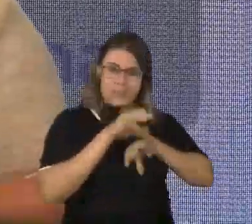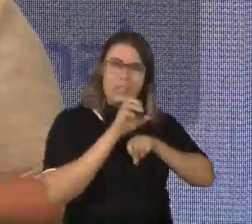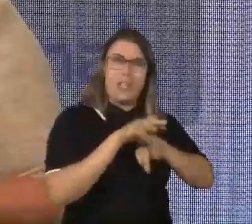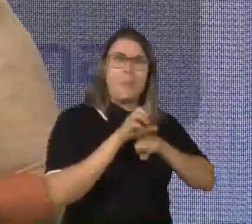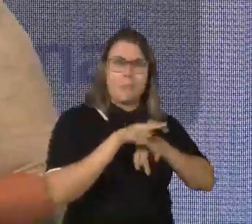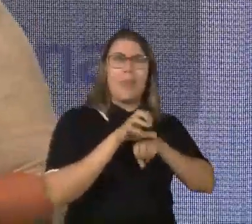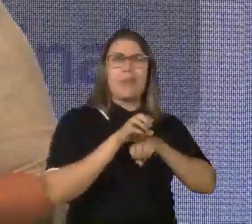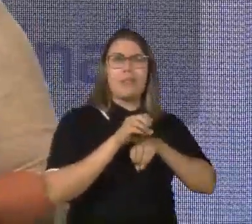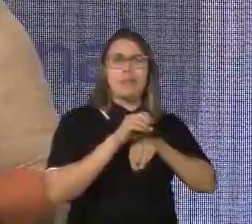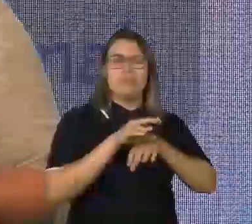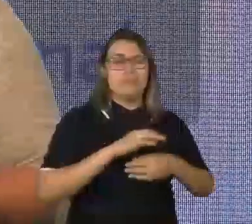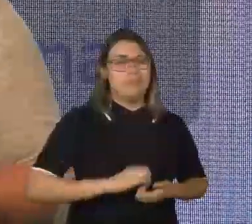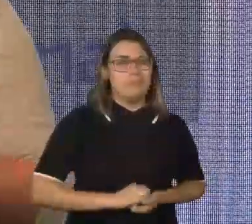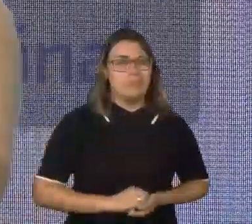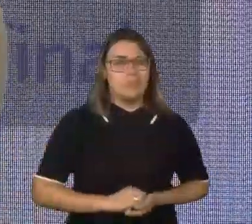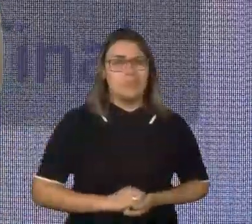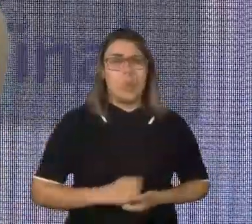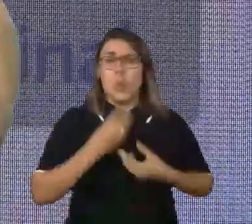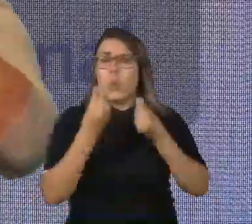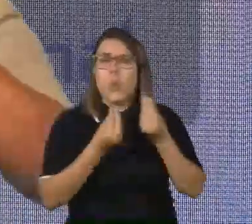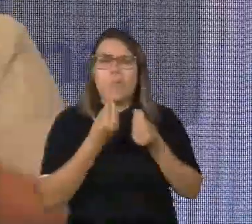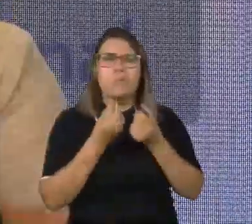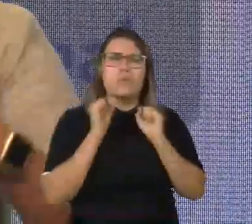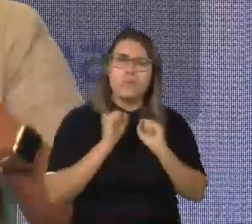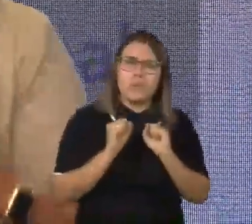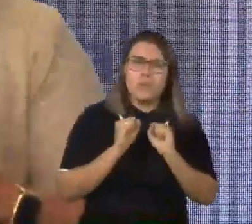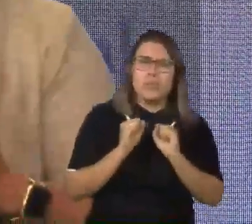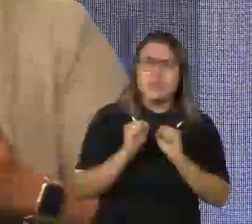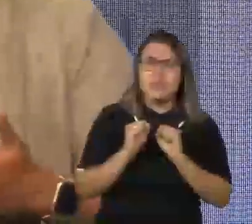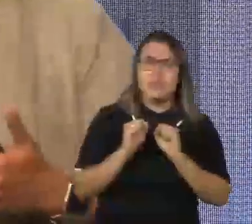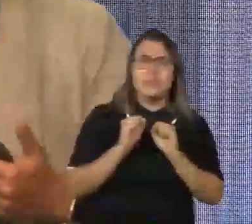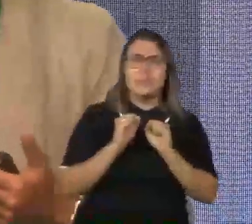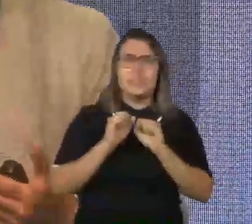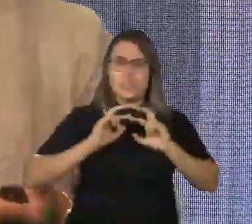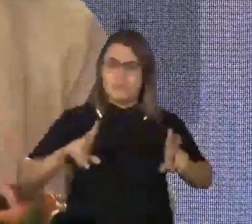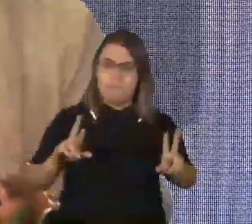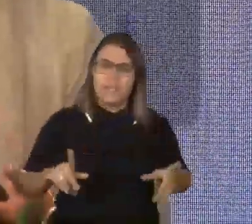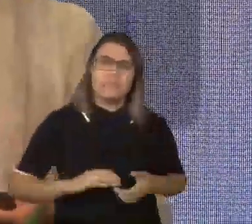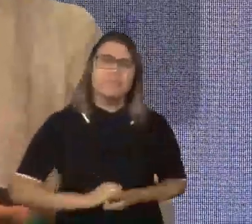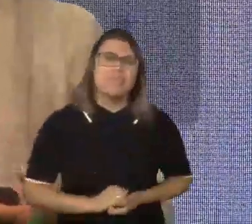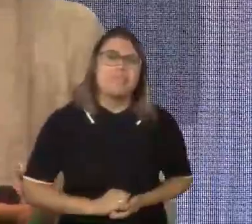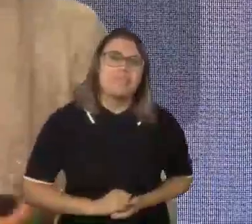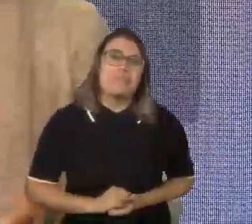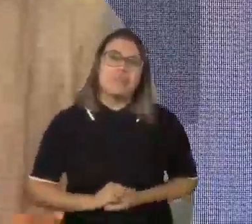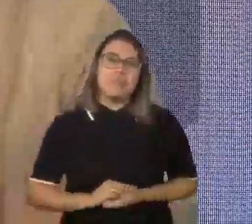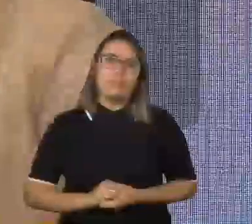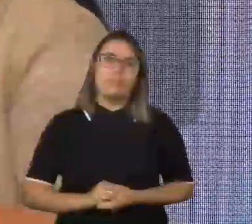que a criança tem de compreensão? O que poderia anteceder esse livro dentro do contexto curricular?